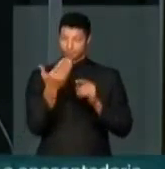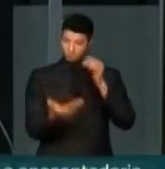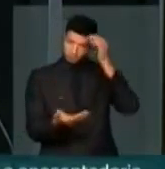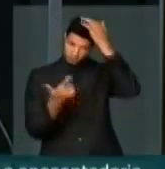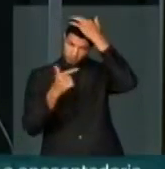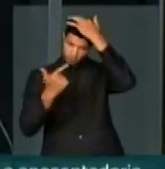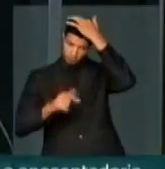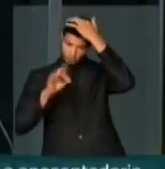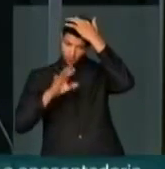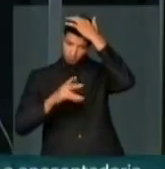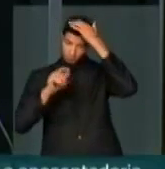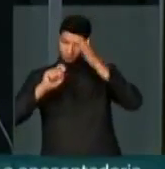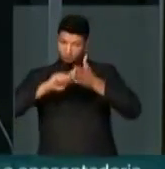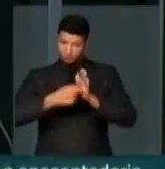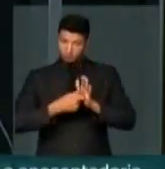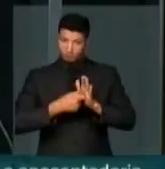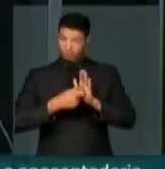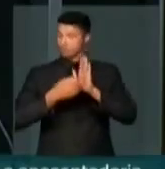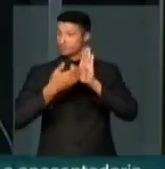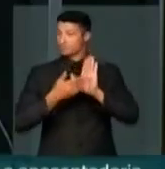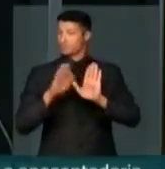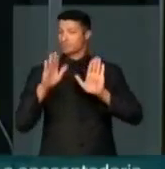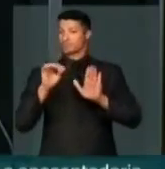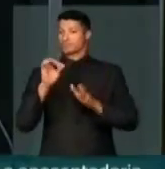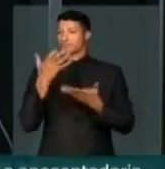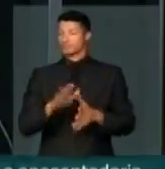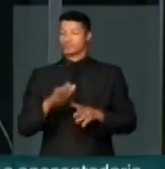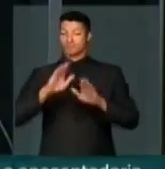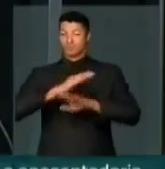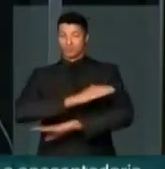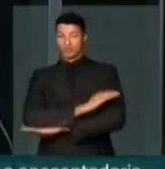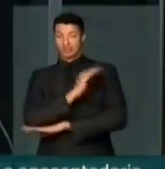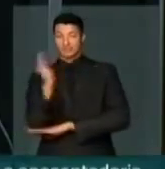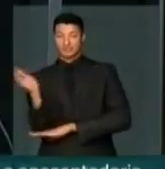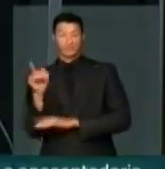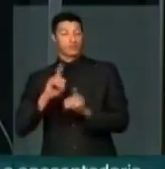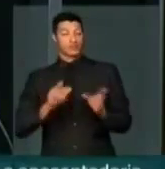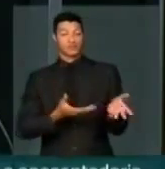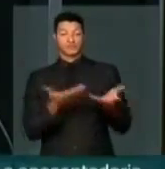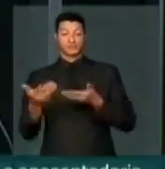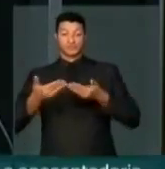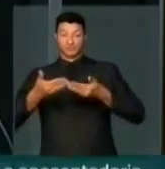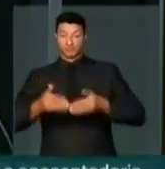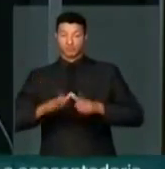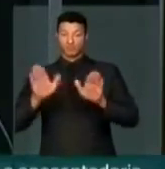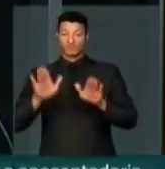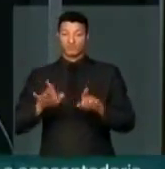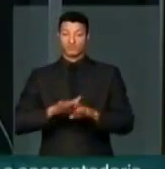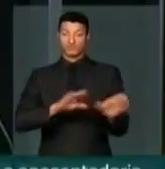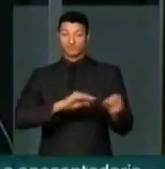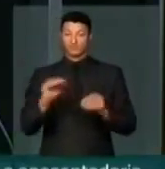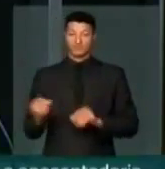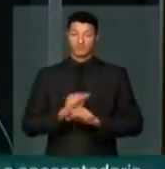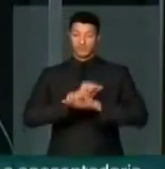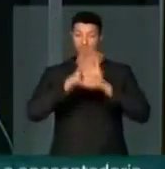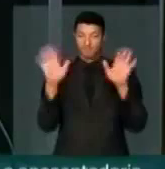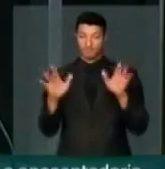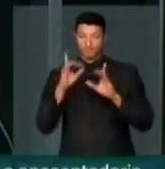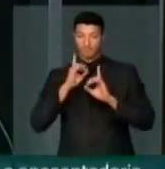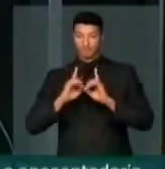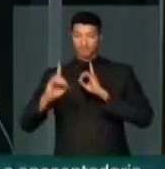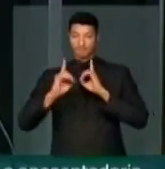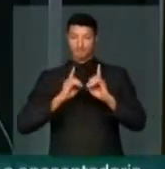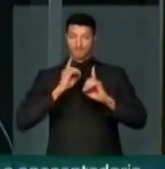não tem só a chave da porta, a não quer janela de transferência, quer a porta aberta da transparência, do